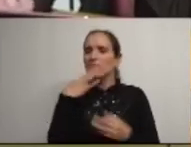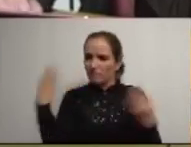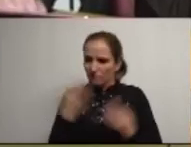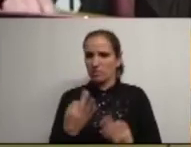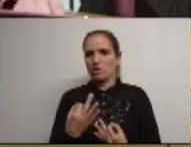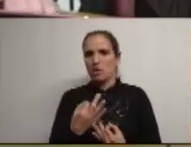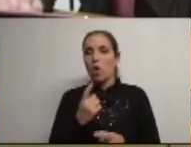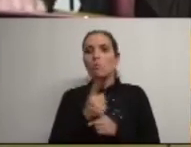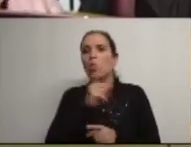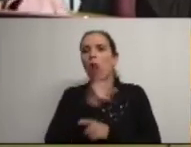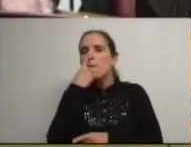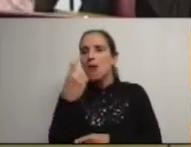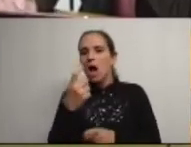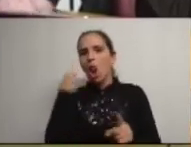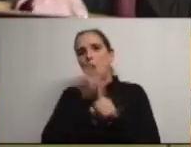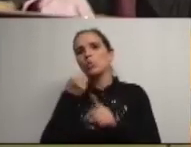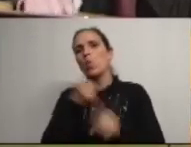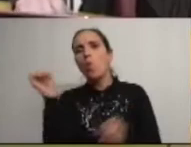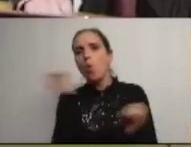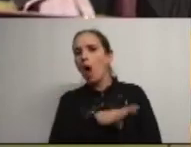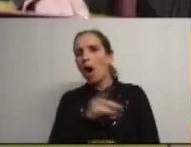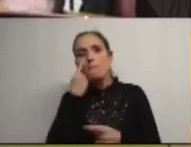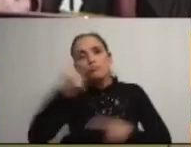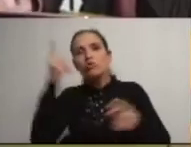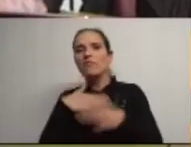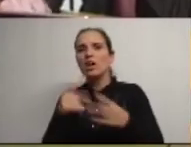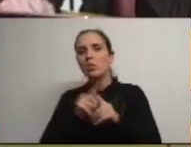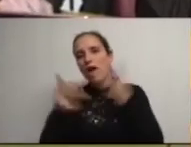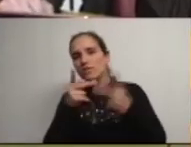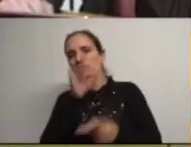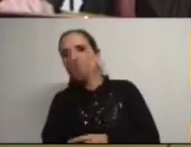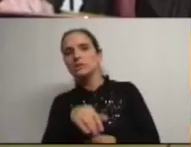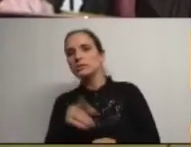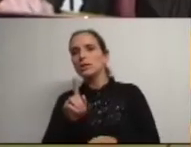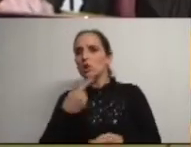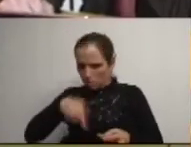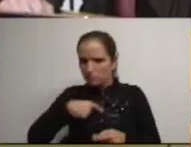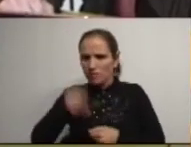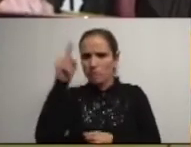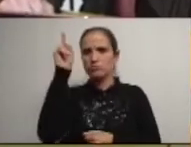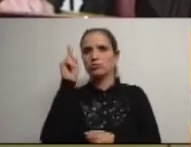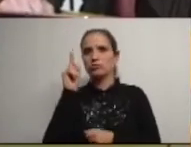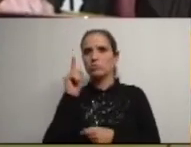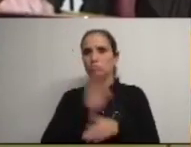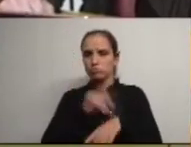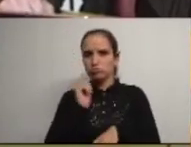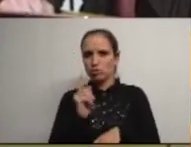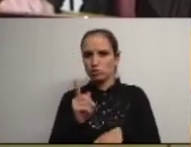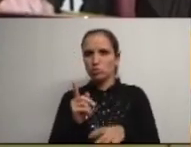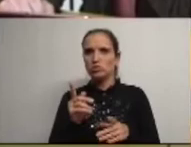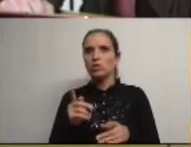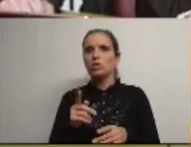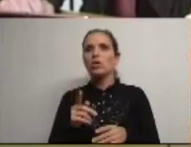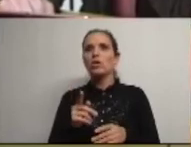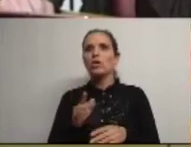porque não têm a coragem de ir à luta de mostrar aquilo que fazem e de serem avaliados nós vamos lá e por isso é que